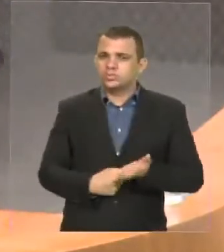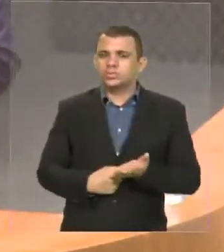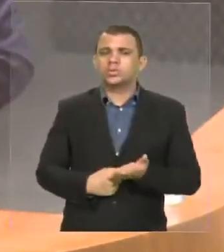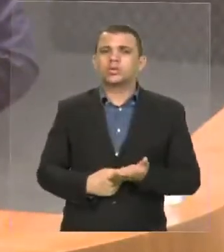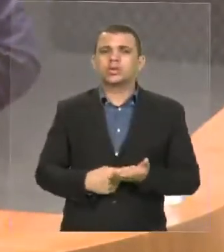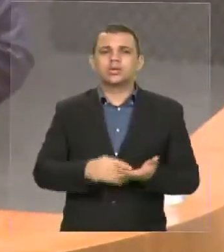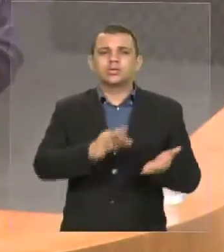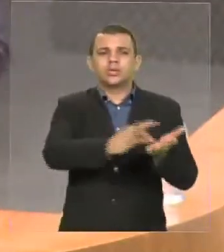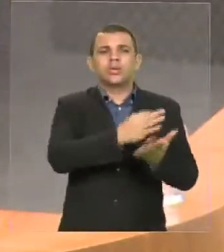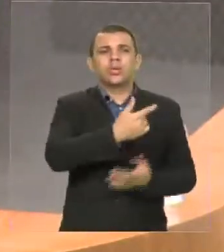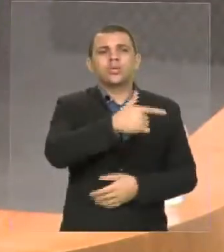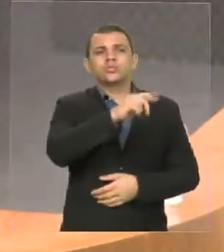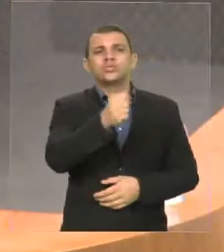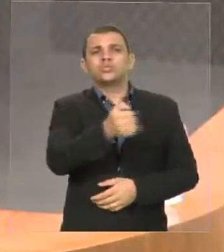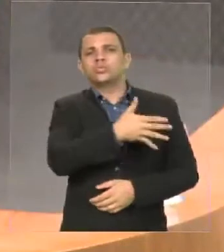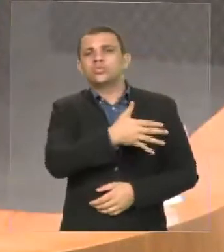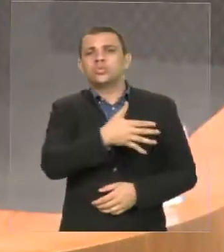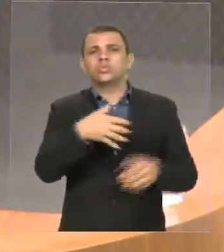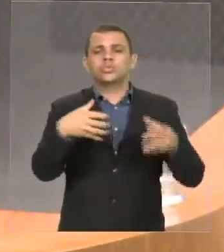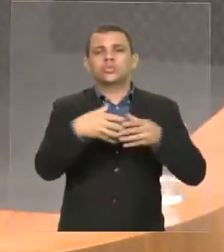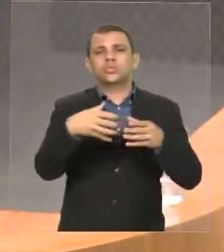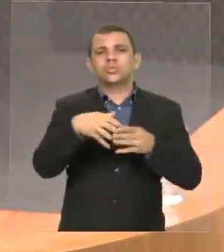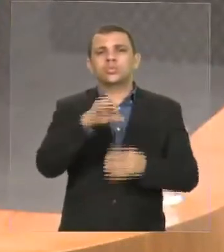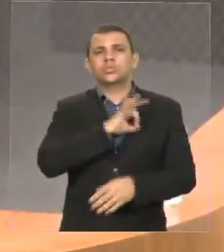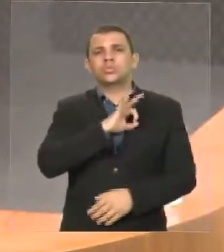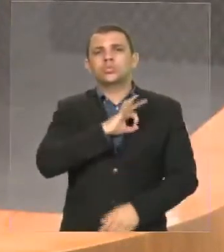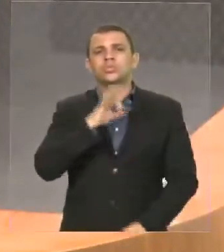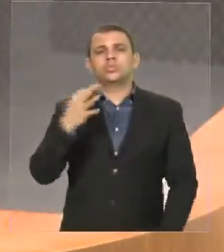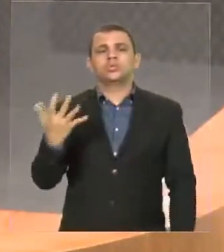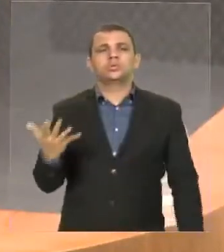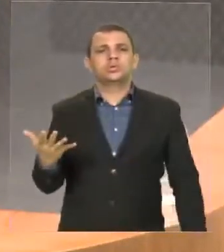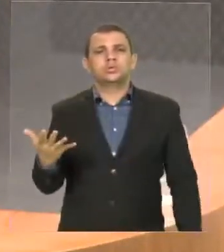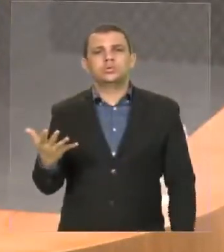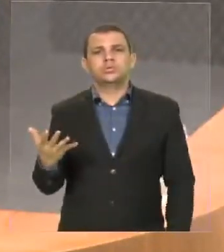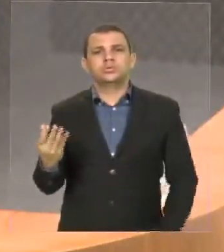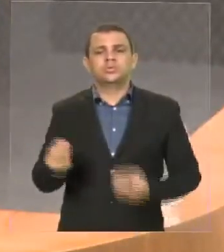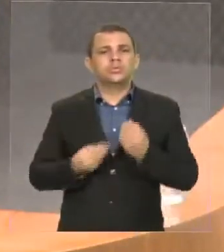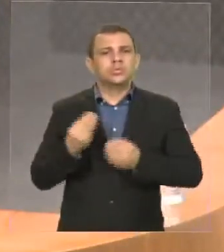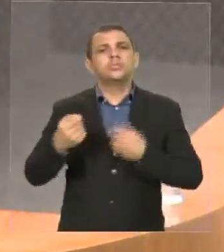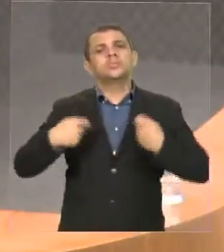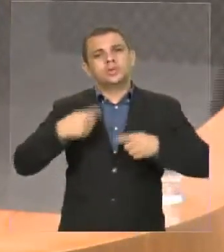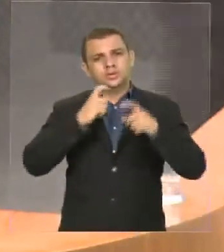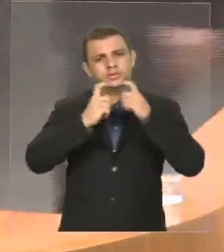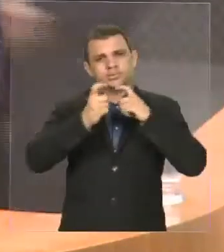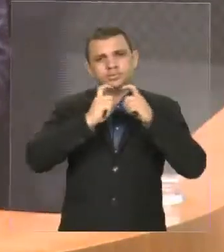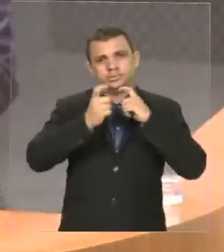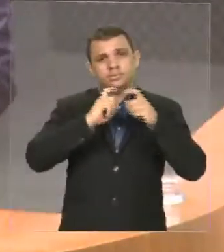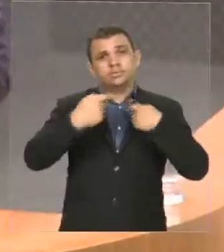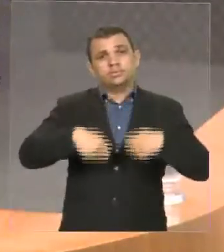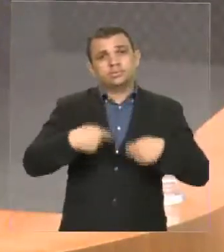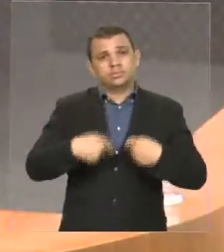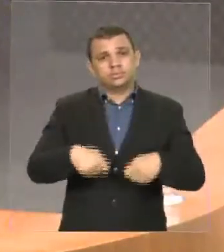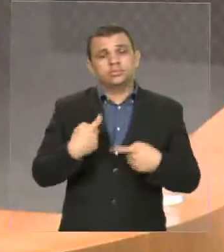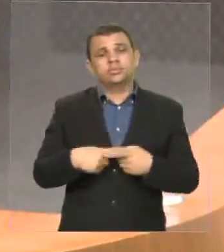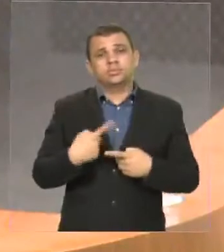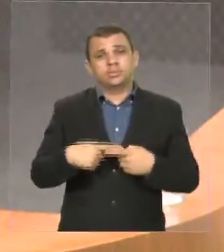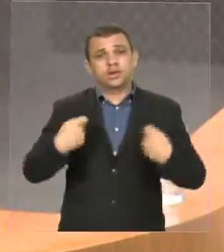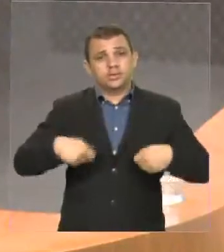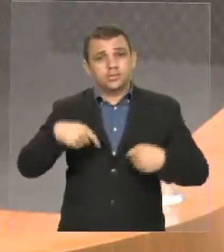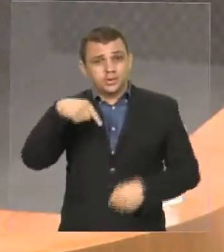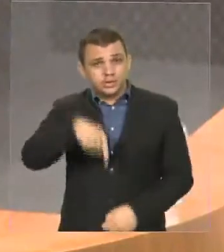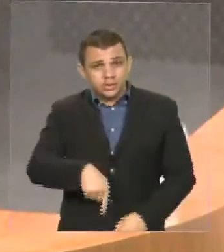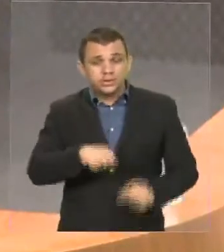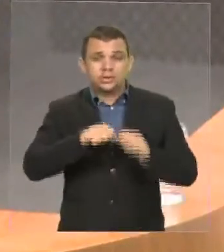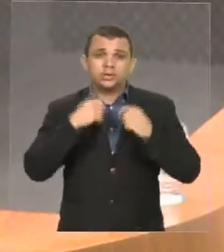contratar mais efetivo militar? Então, toda essa questão tem que ser discutida. Nós precisamos aqui também, nessa casa, fazer